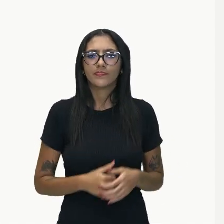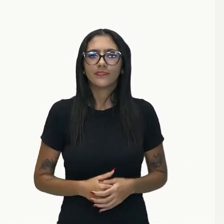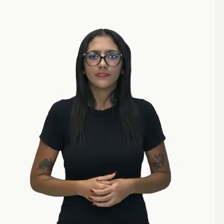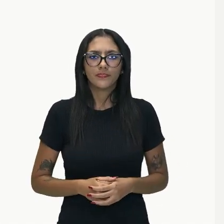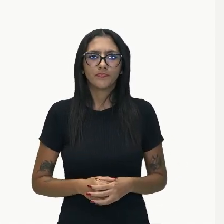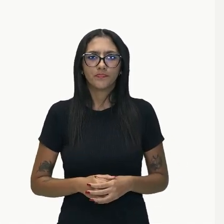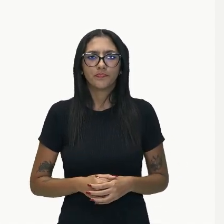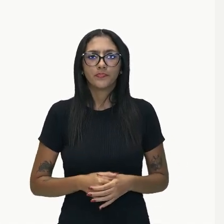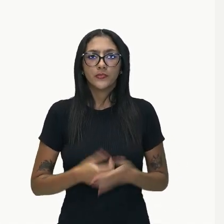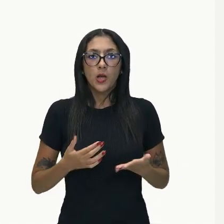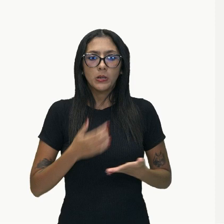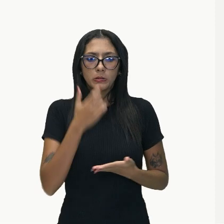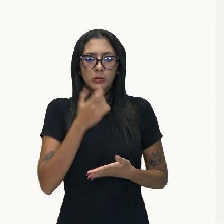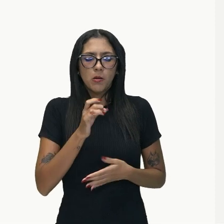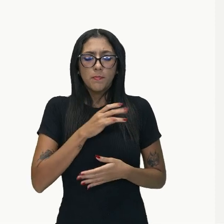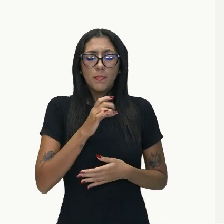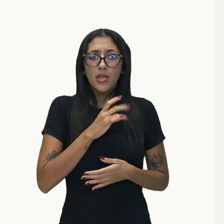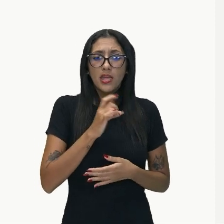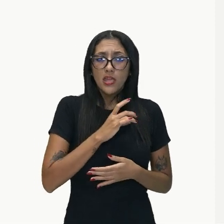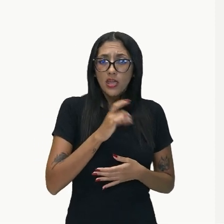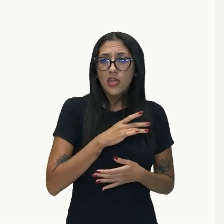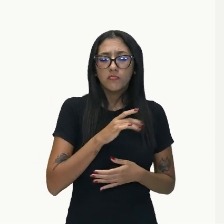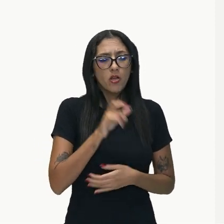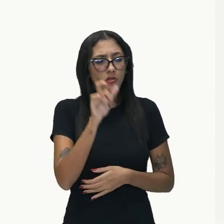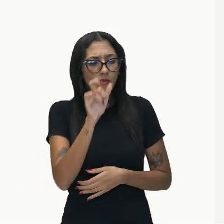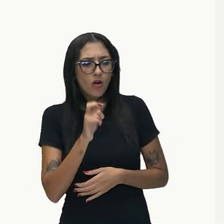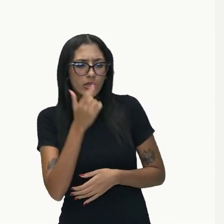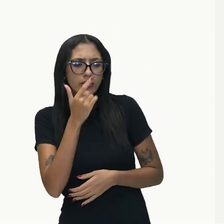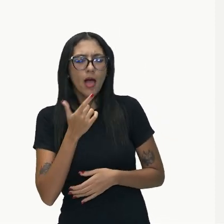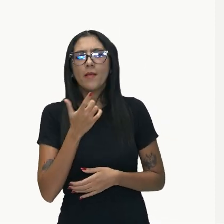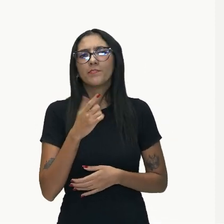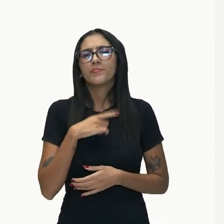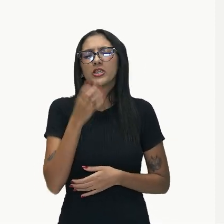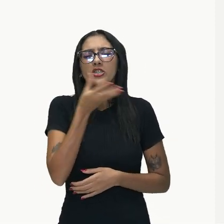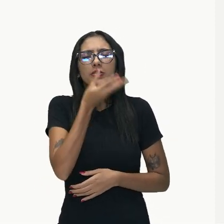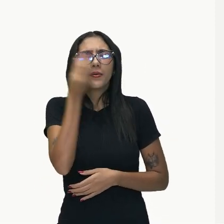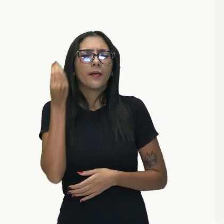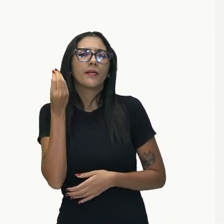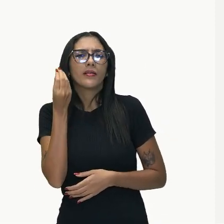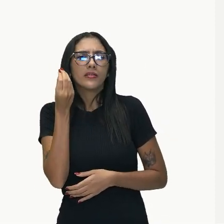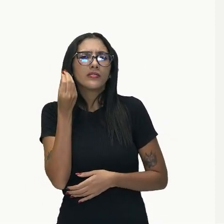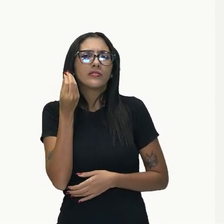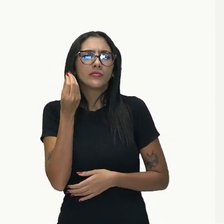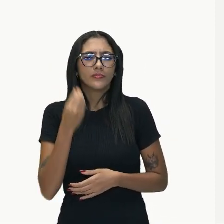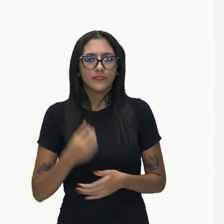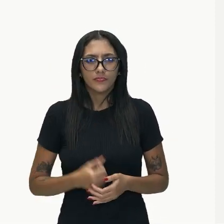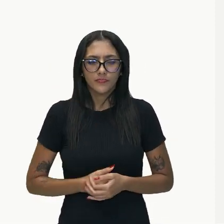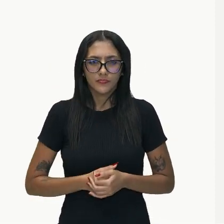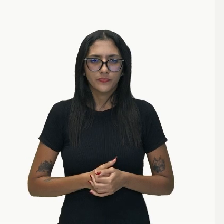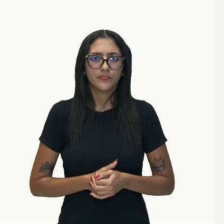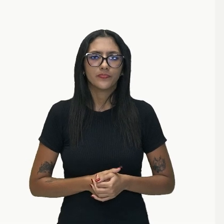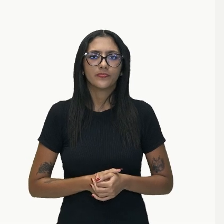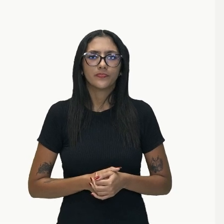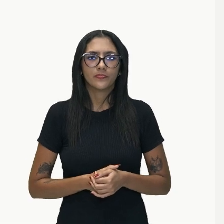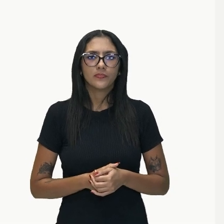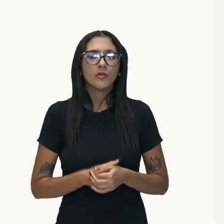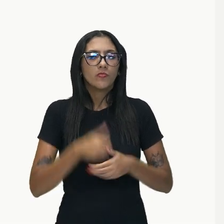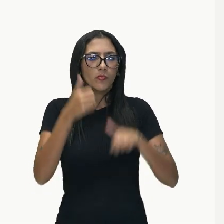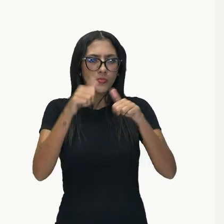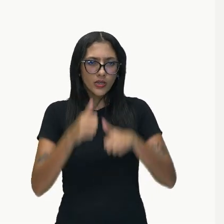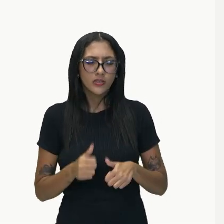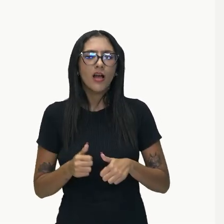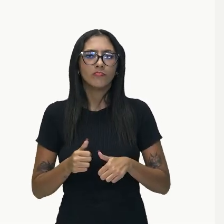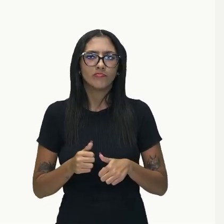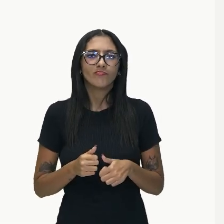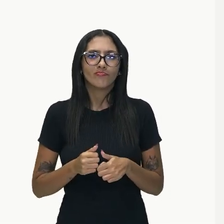é que você me esqueça, ok? Temos um período composto, analisando aqui comigo. Meu medo é